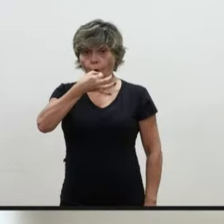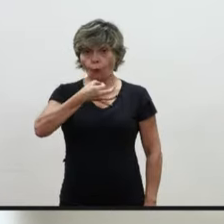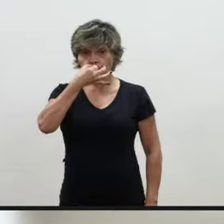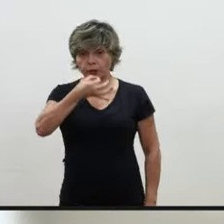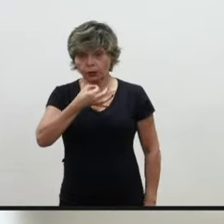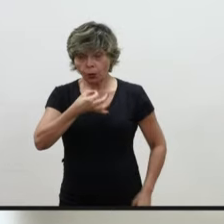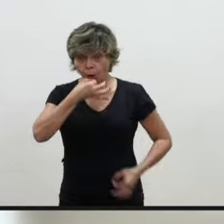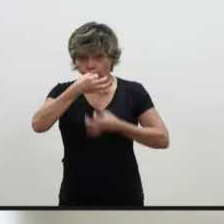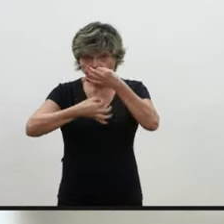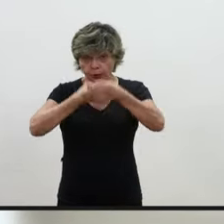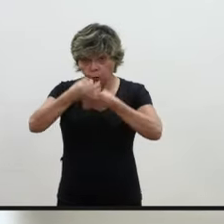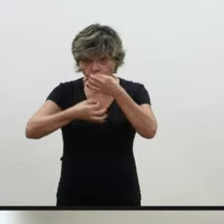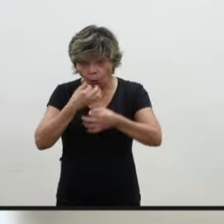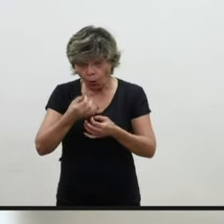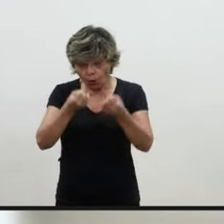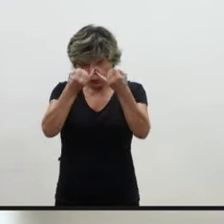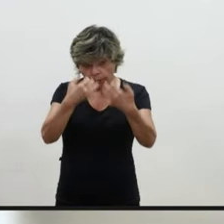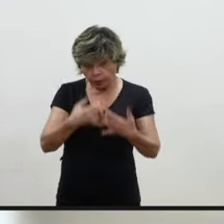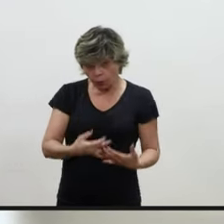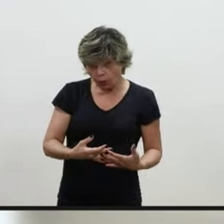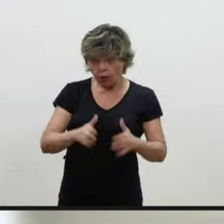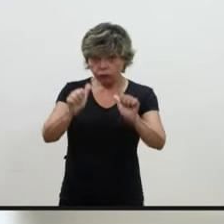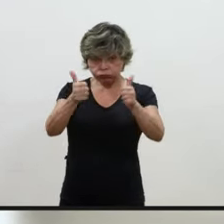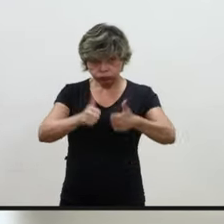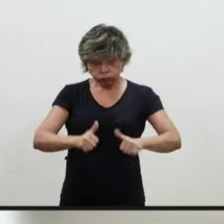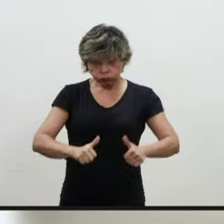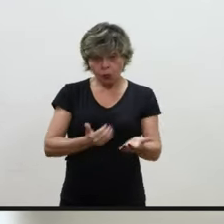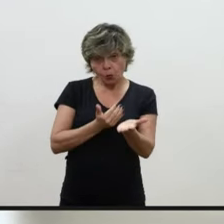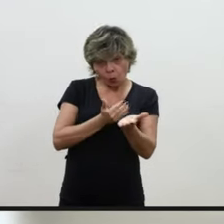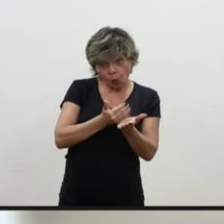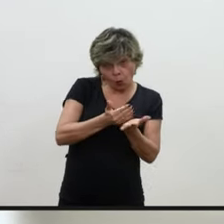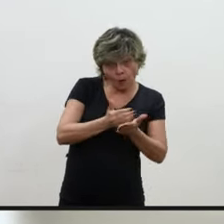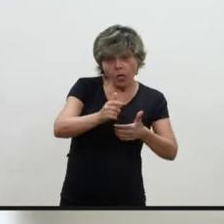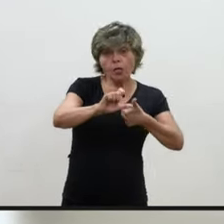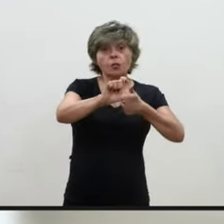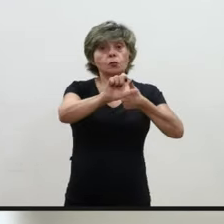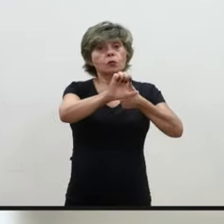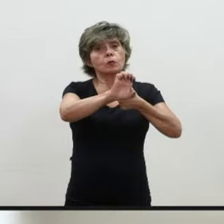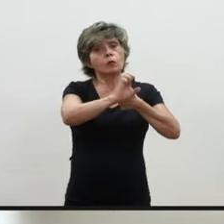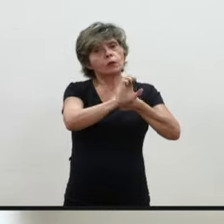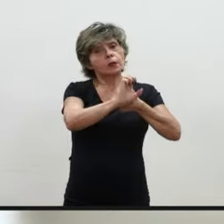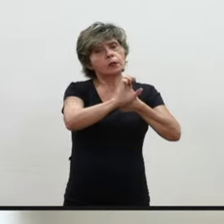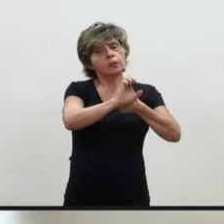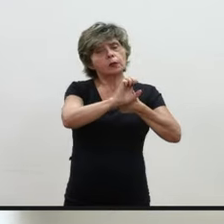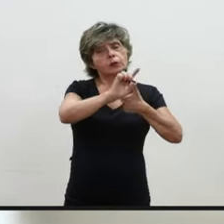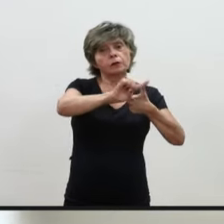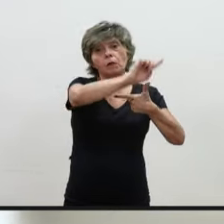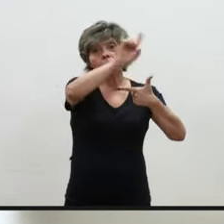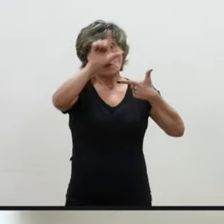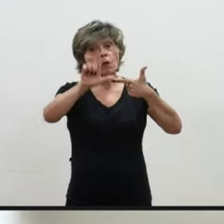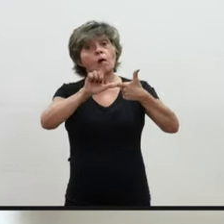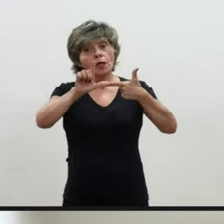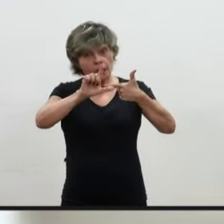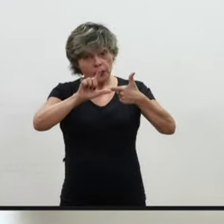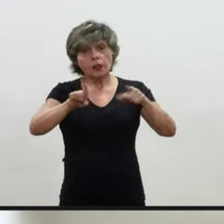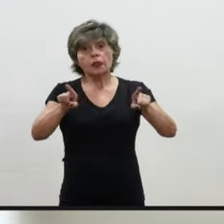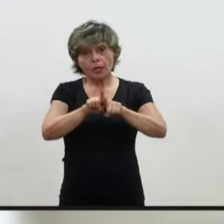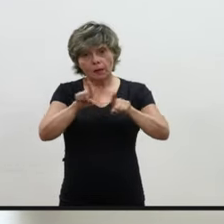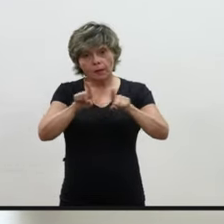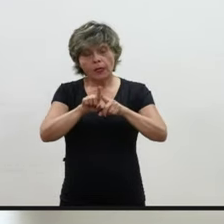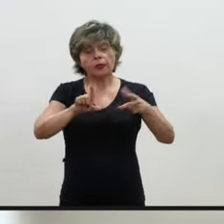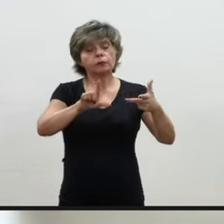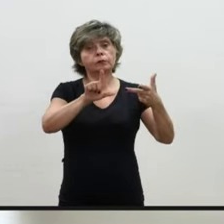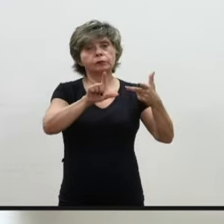subsídio tem que ser uma lei de iniciativa do executivo para todos os servidores, tanto o executivo e tanto o